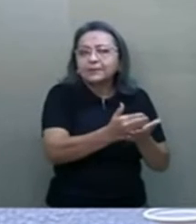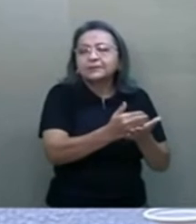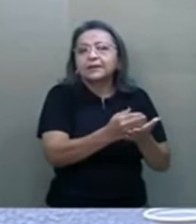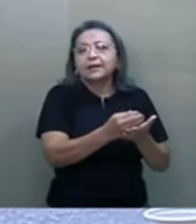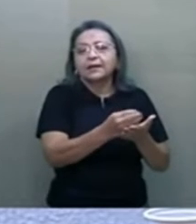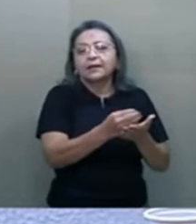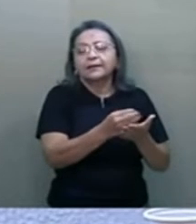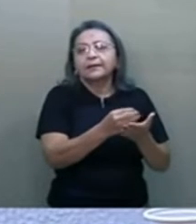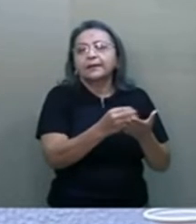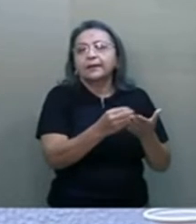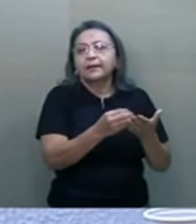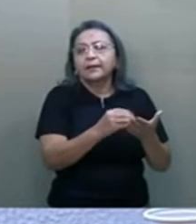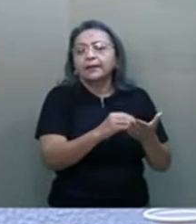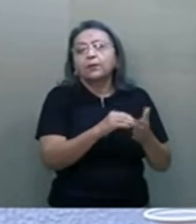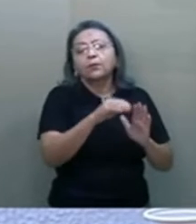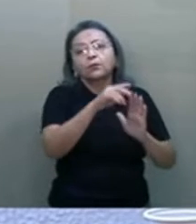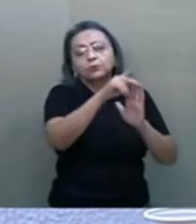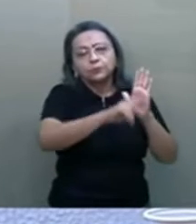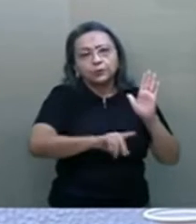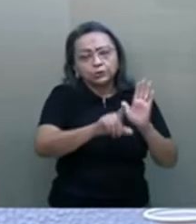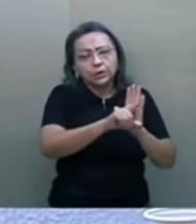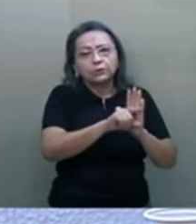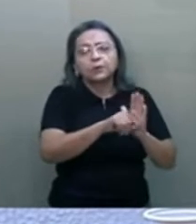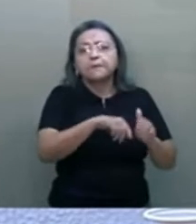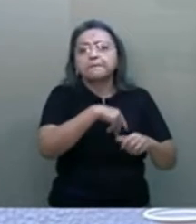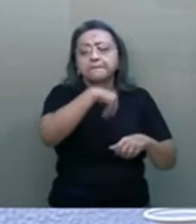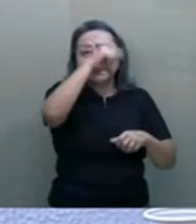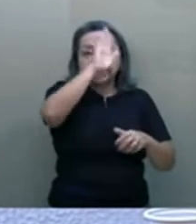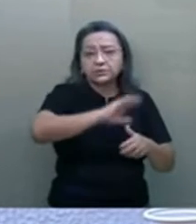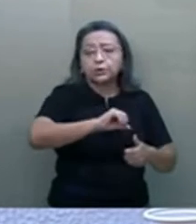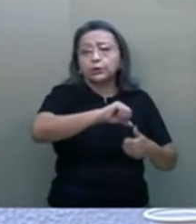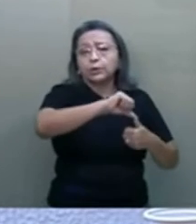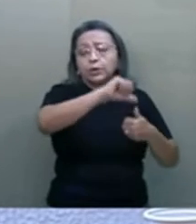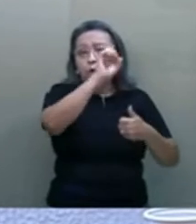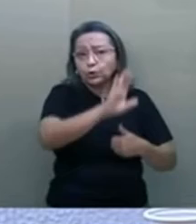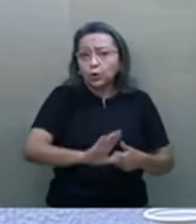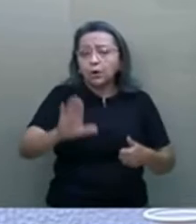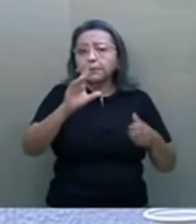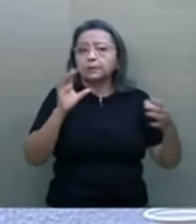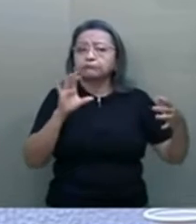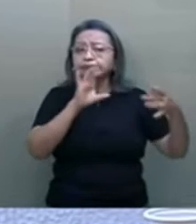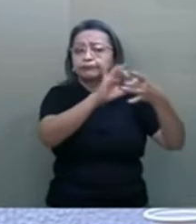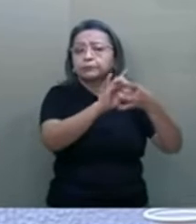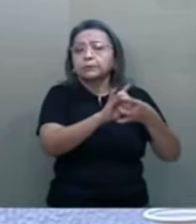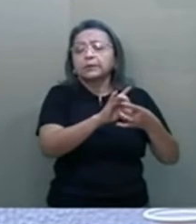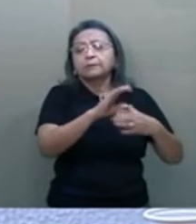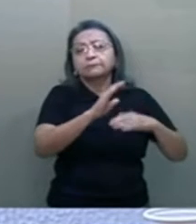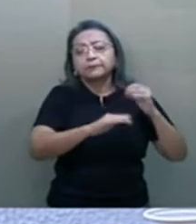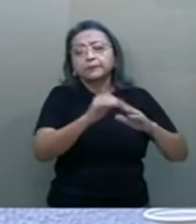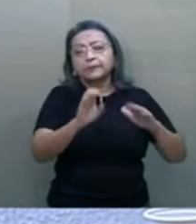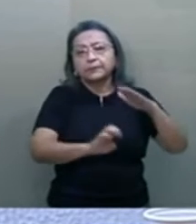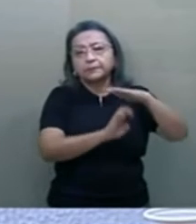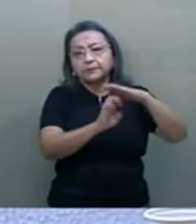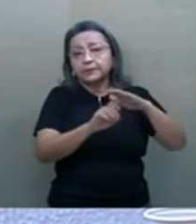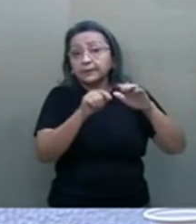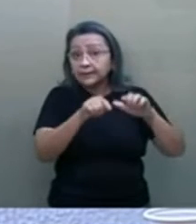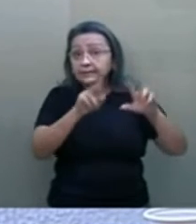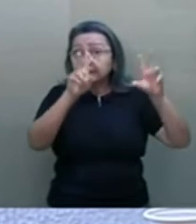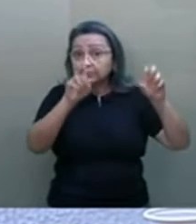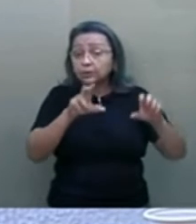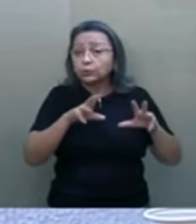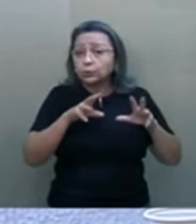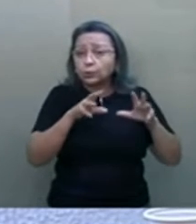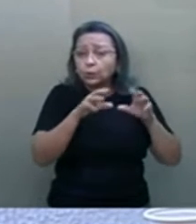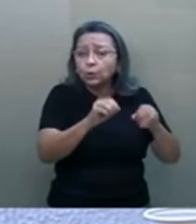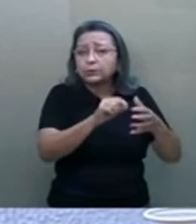cabo submarino entre Brasil e Europa na condição de conselheiro de administração da empresa, que cuidou desse assunto. Então, todas